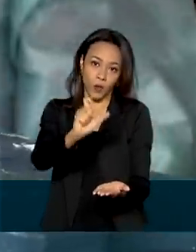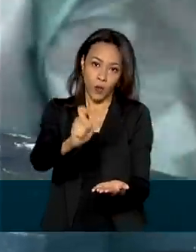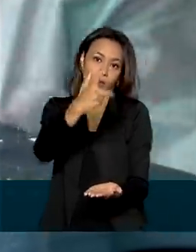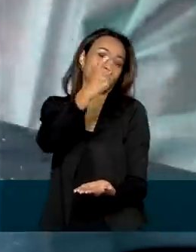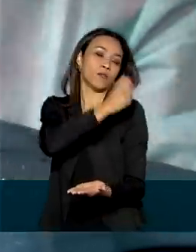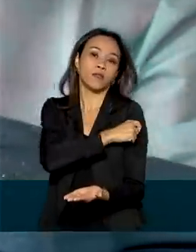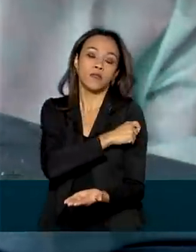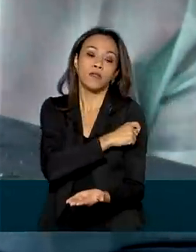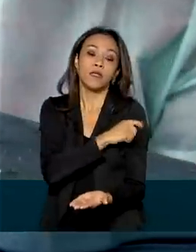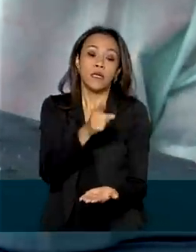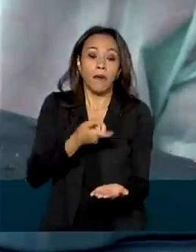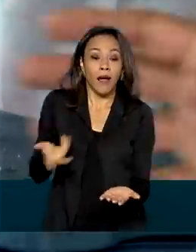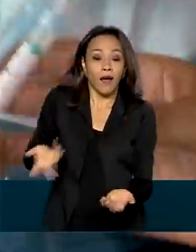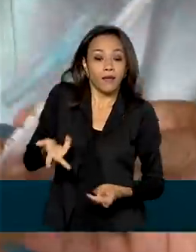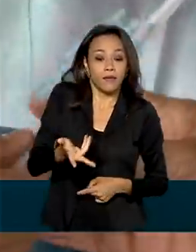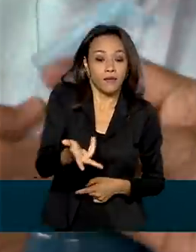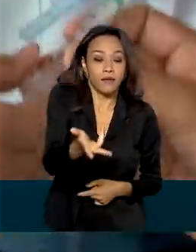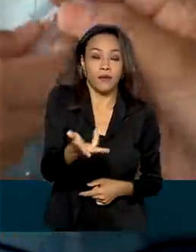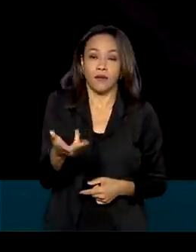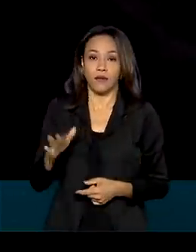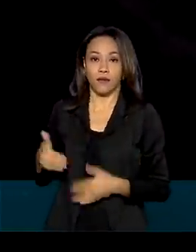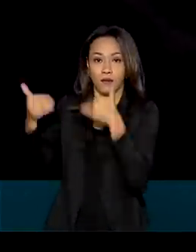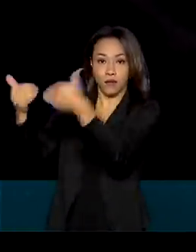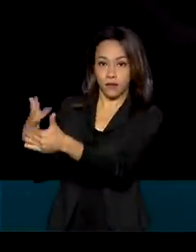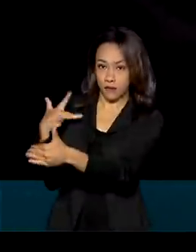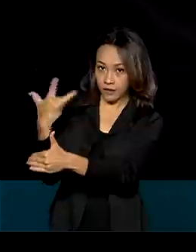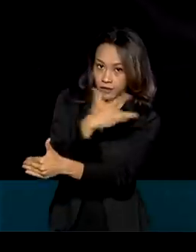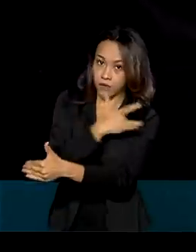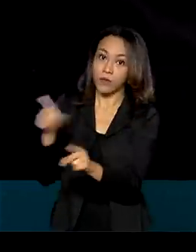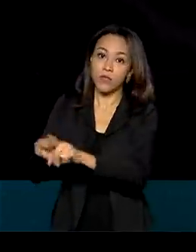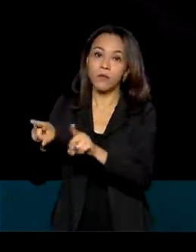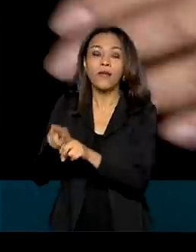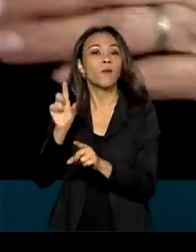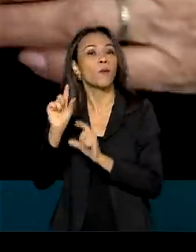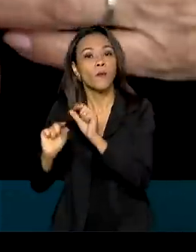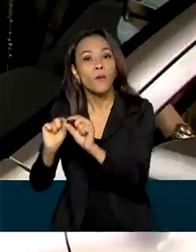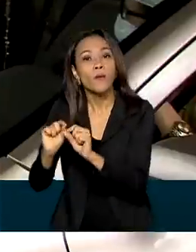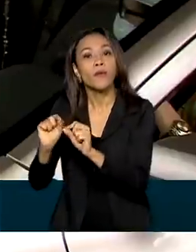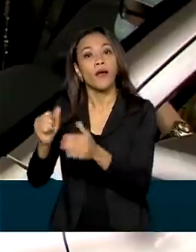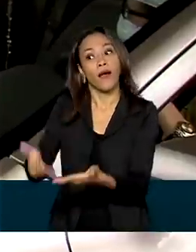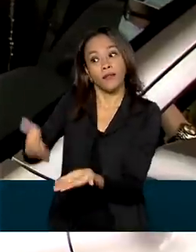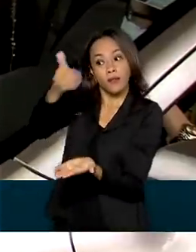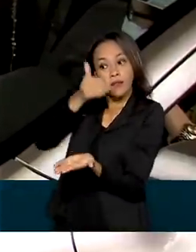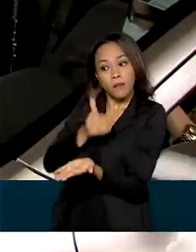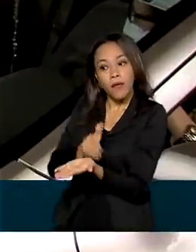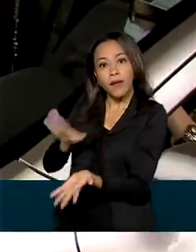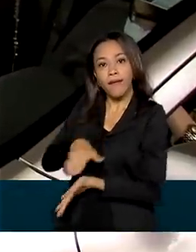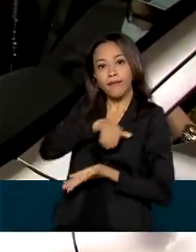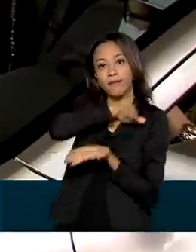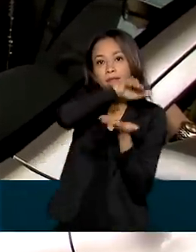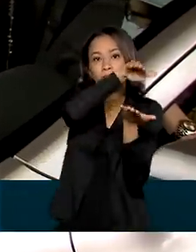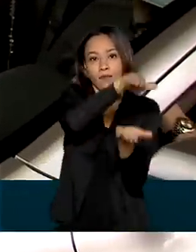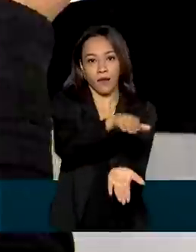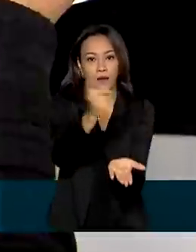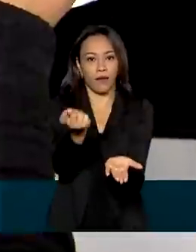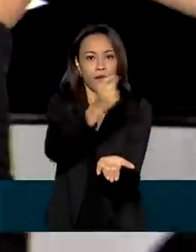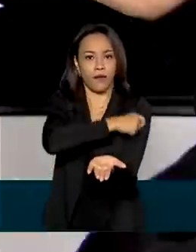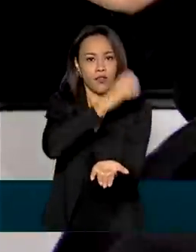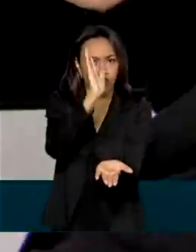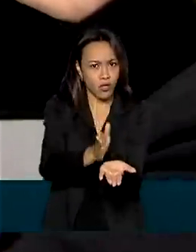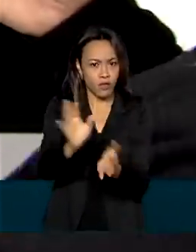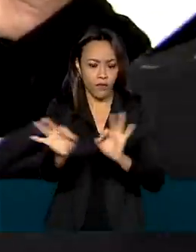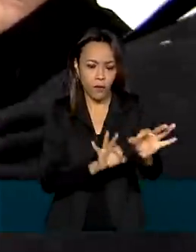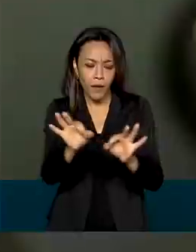acelerar o ritmo da vacinação, o Ministério da Saúde também vem tentando antecipar a entrega de doses que estavam previstas para o